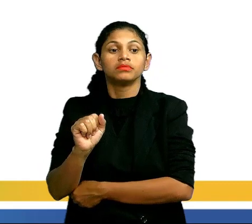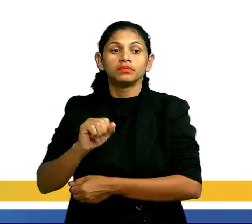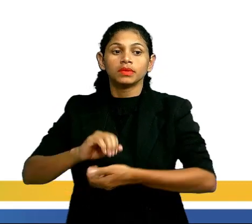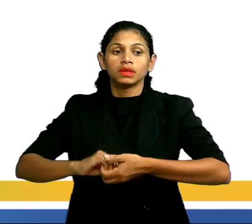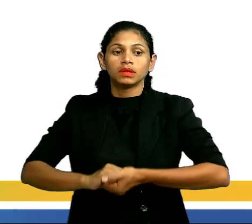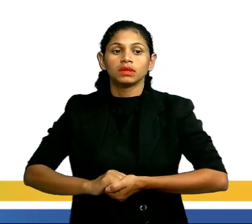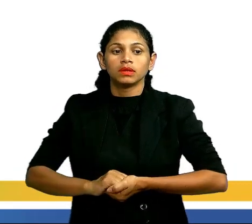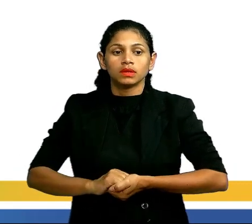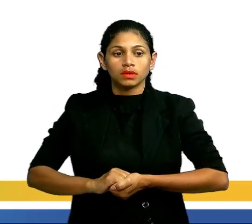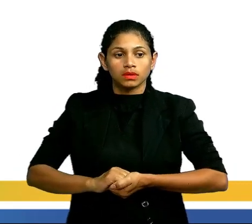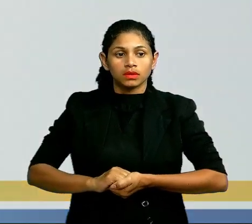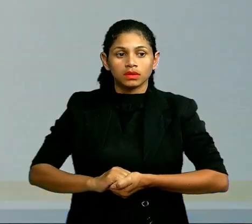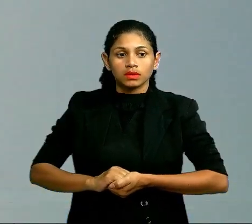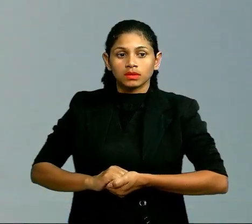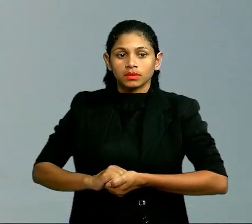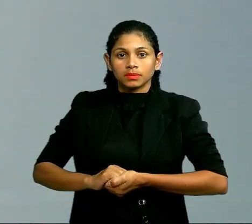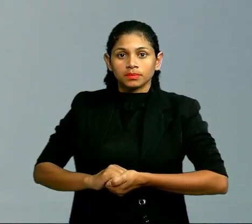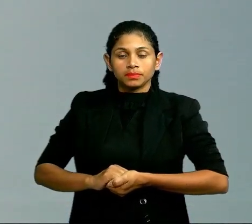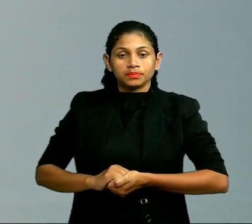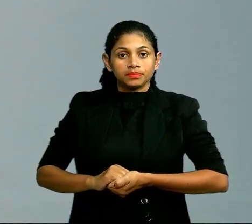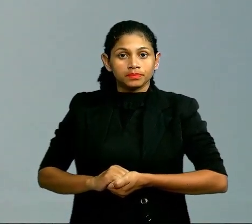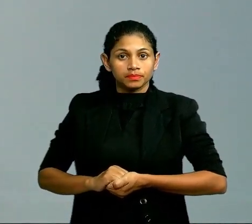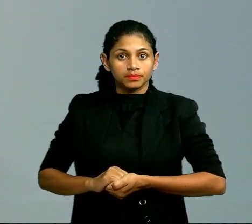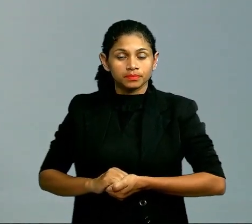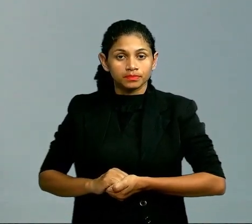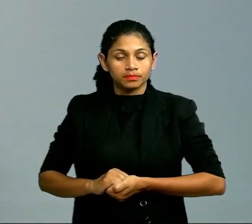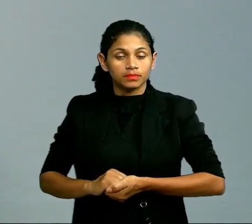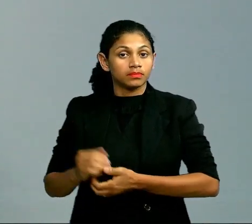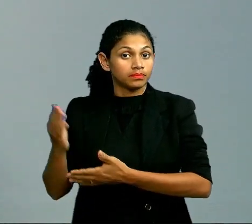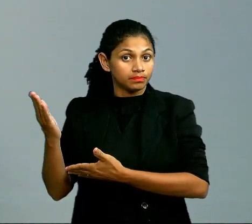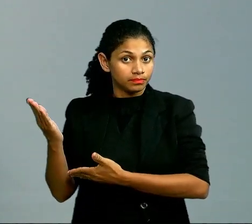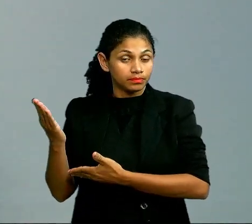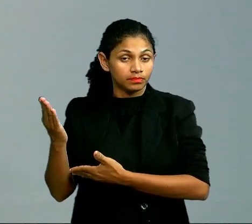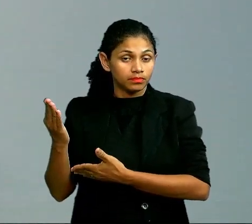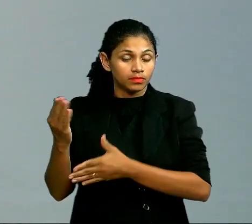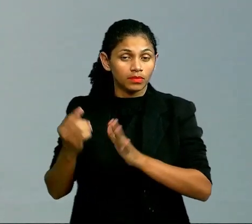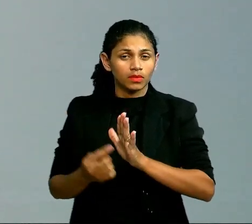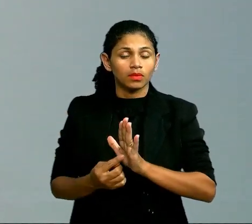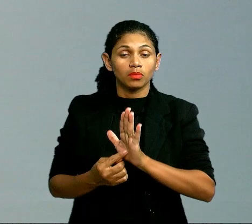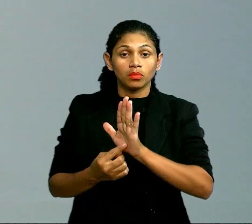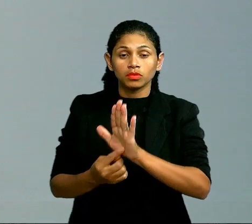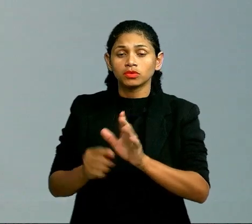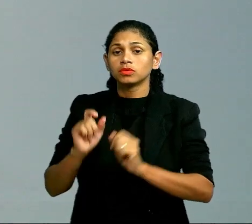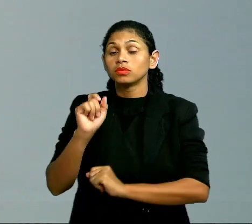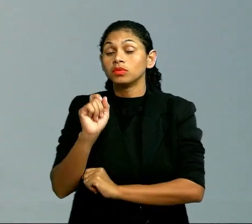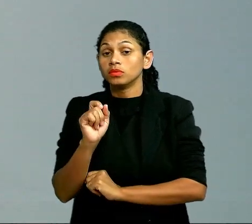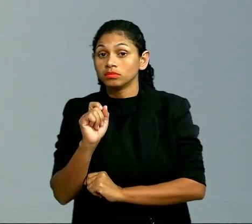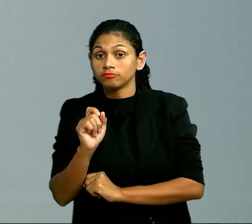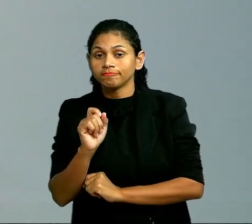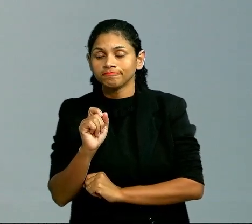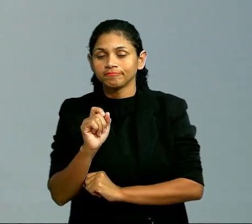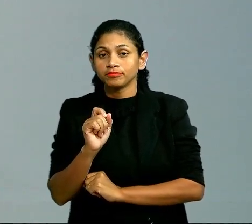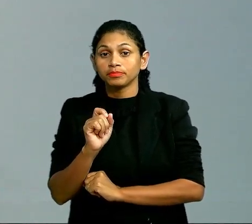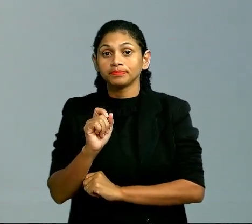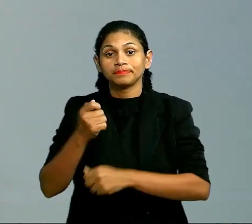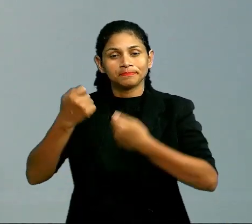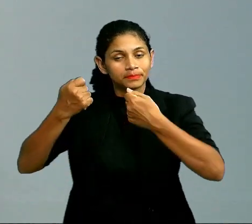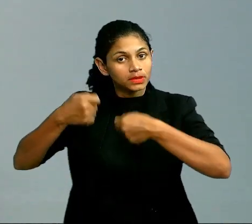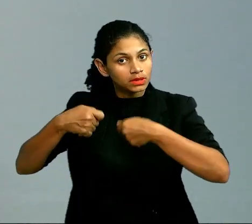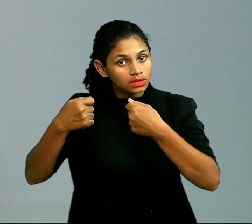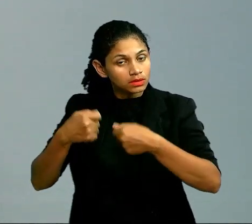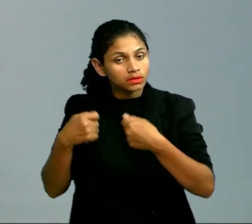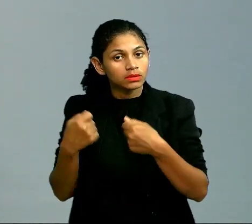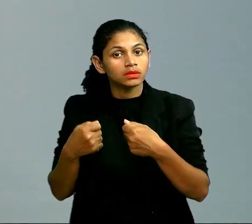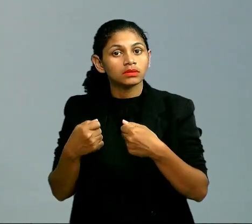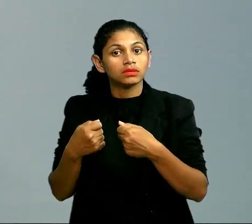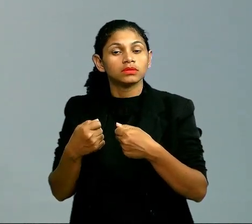cadeia heterogênea. Nesse caso, essas cadeias do tipo homogênea ou cadeia do tipo heterogênea, elas deverão apresentar na sua